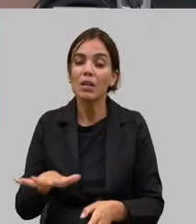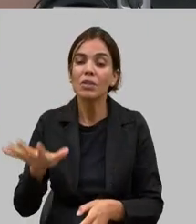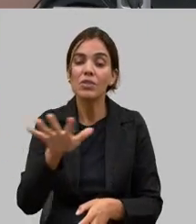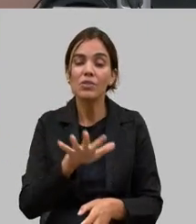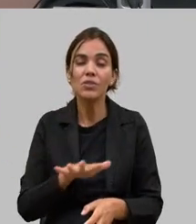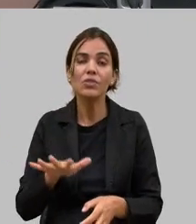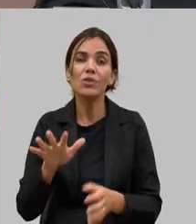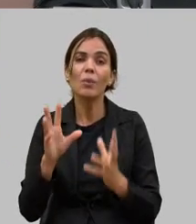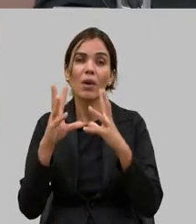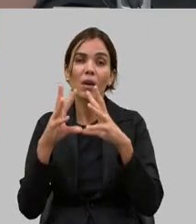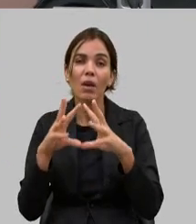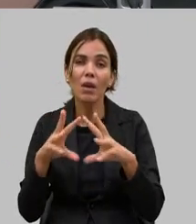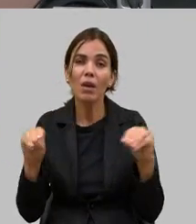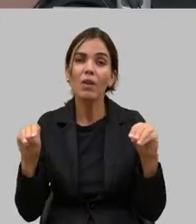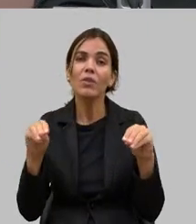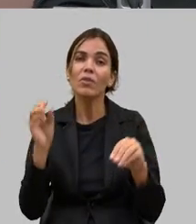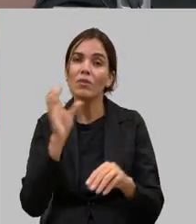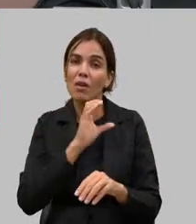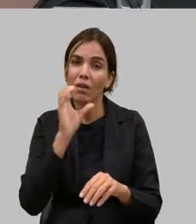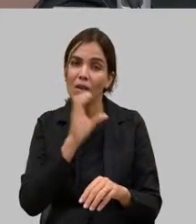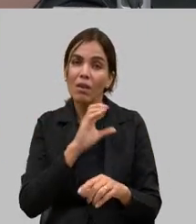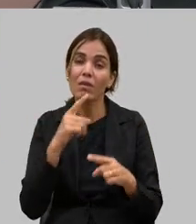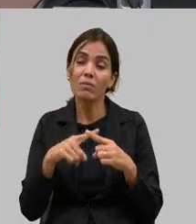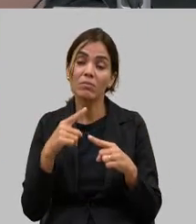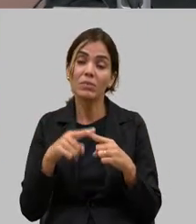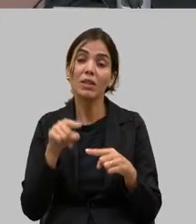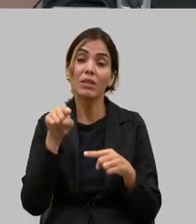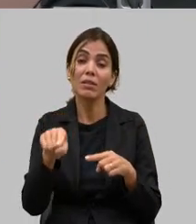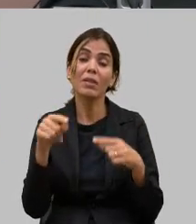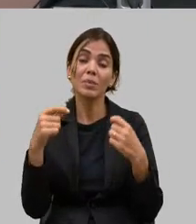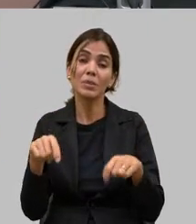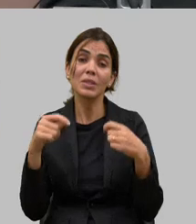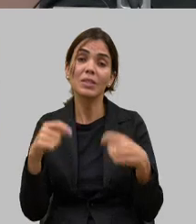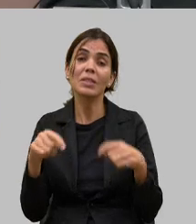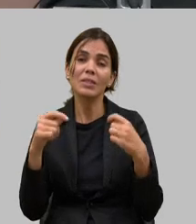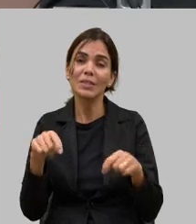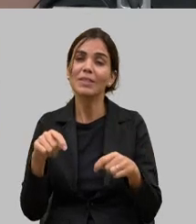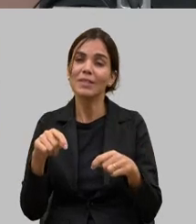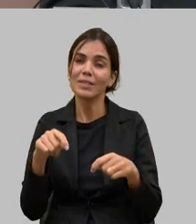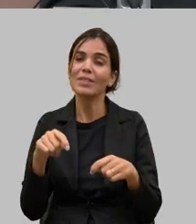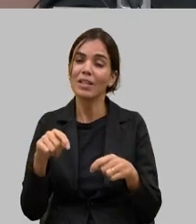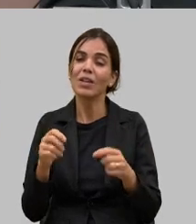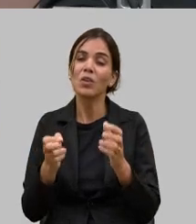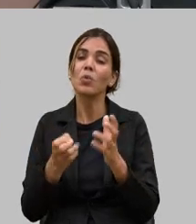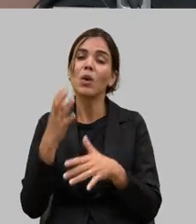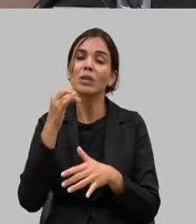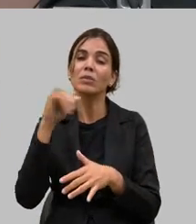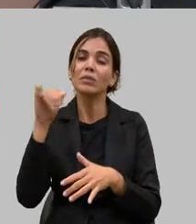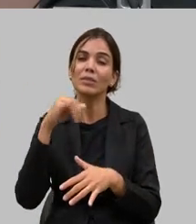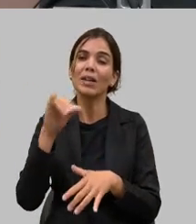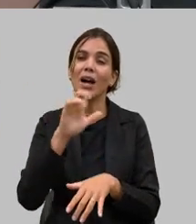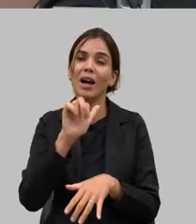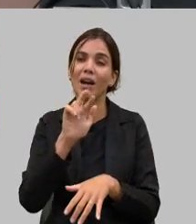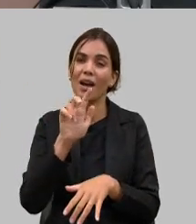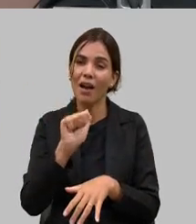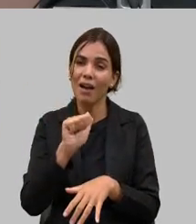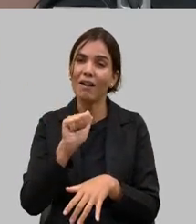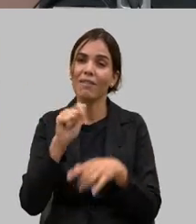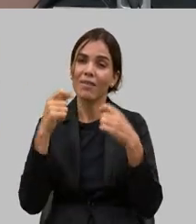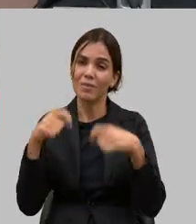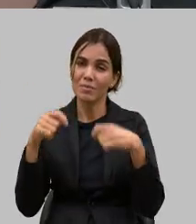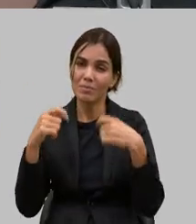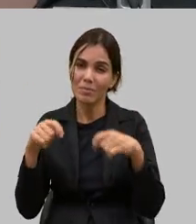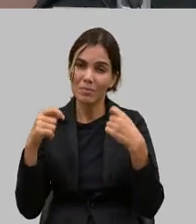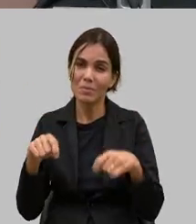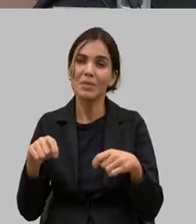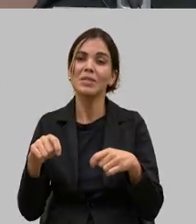rápido porque lá tem uma demanda de tantos pivôs precisa de tanta carga de quilowatts precisa de transformadores precisa de uma subestação por exemplo